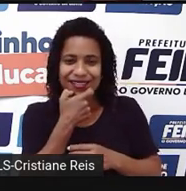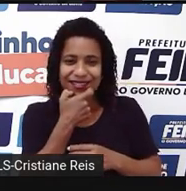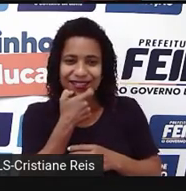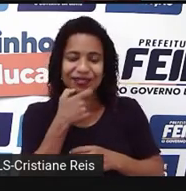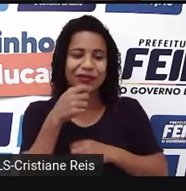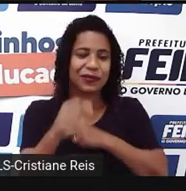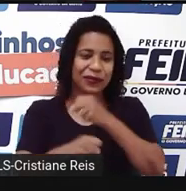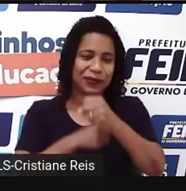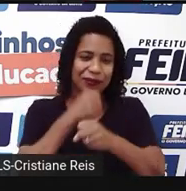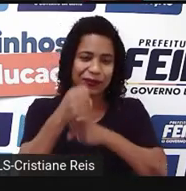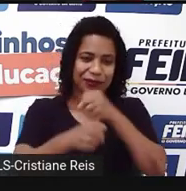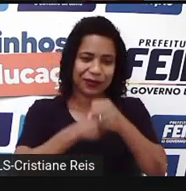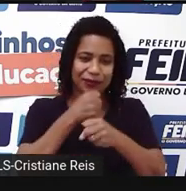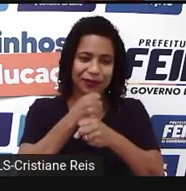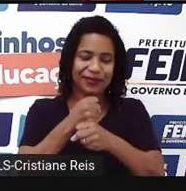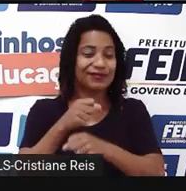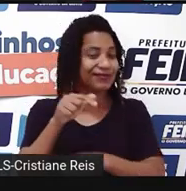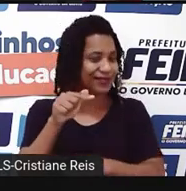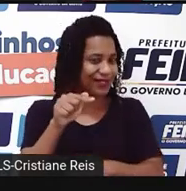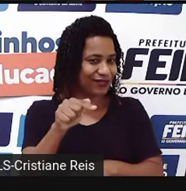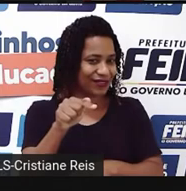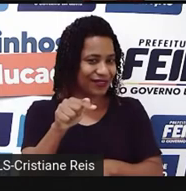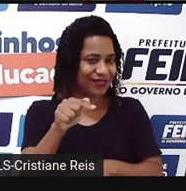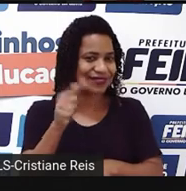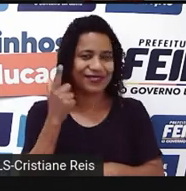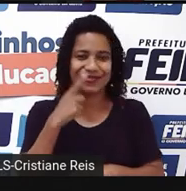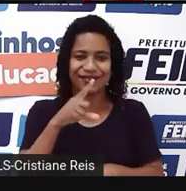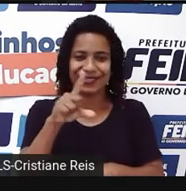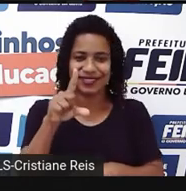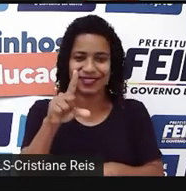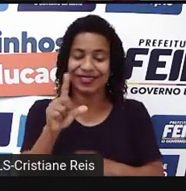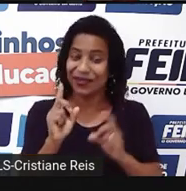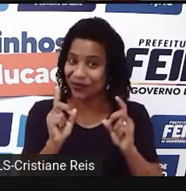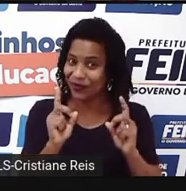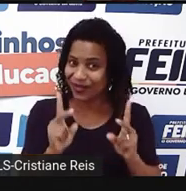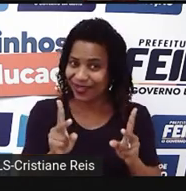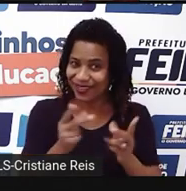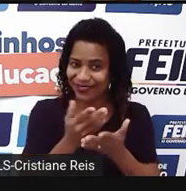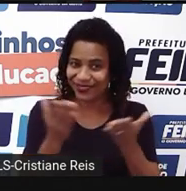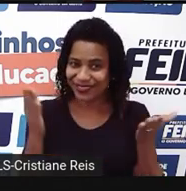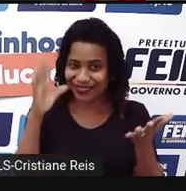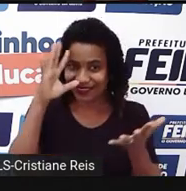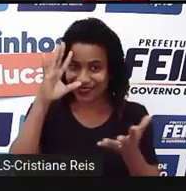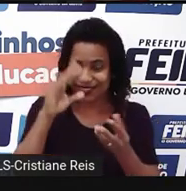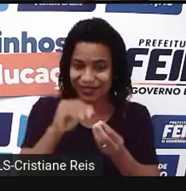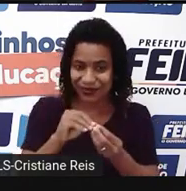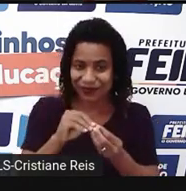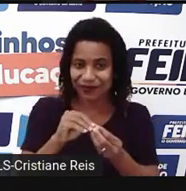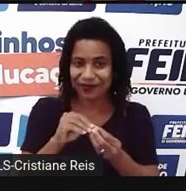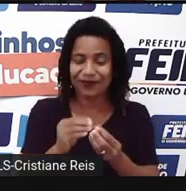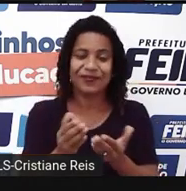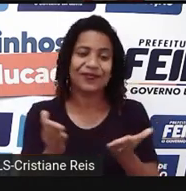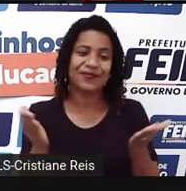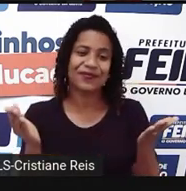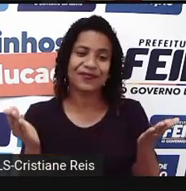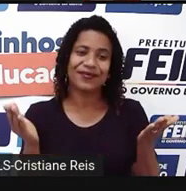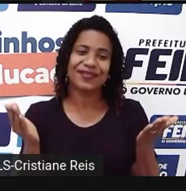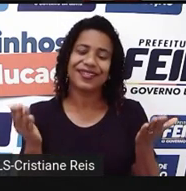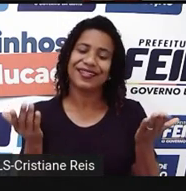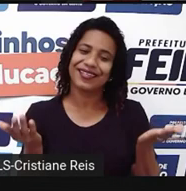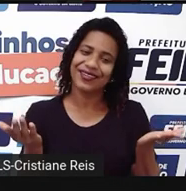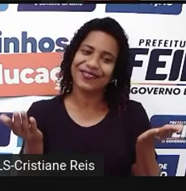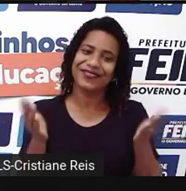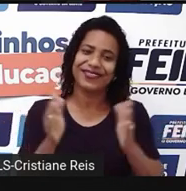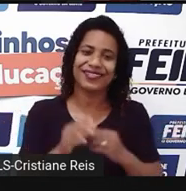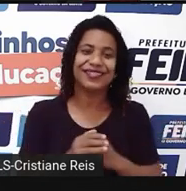7 anos. Ok, students? Did you understand? Vocês entenderam? Só, eu fico aqui,